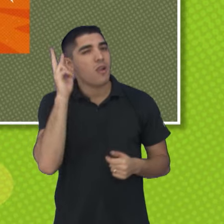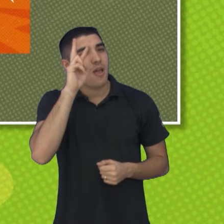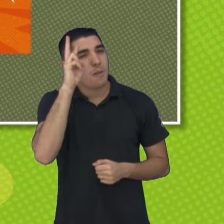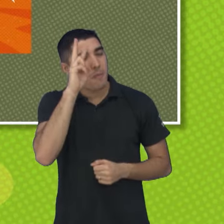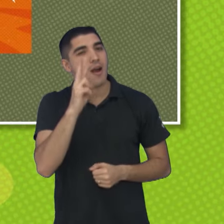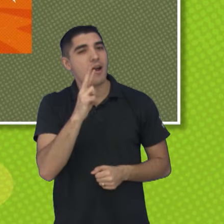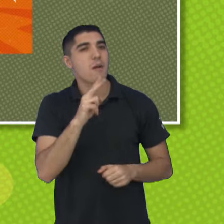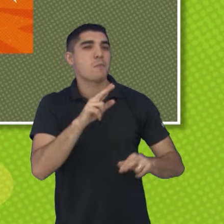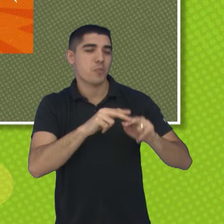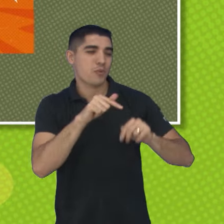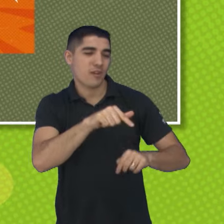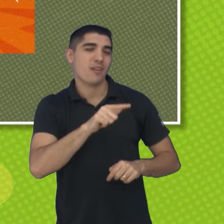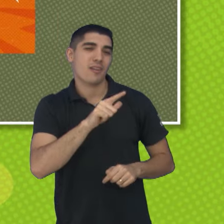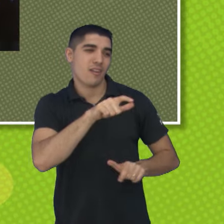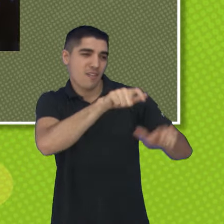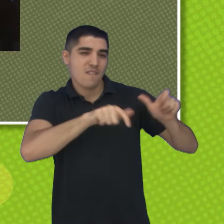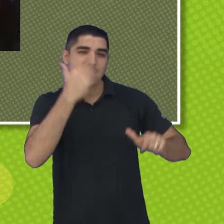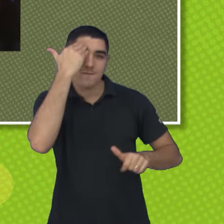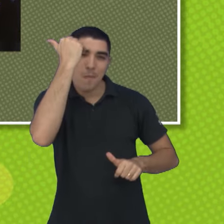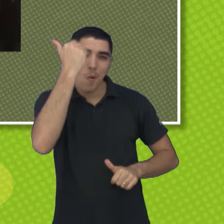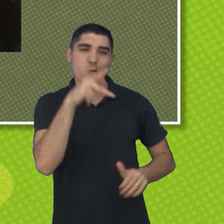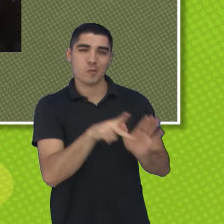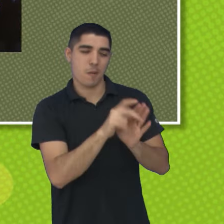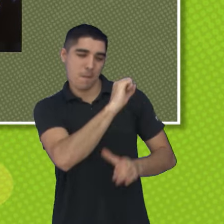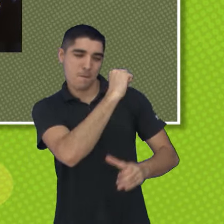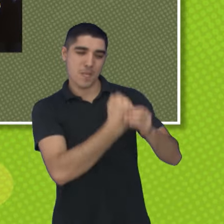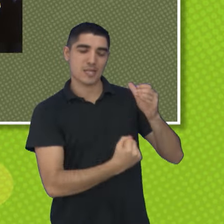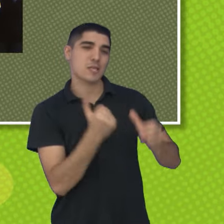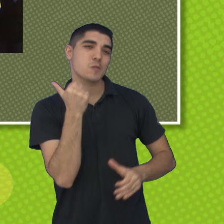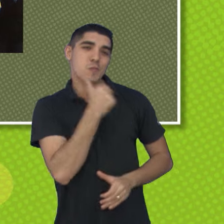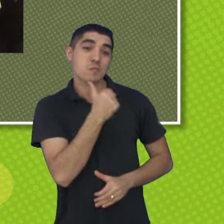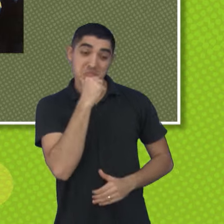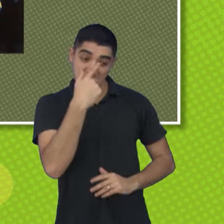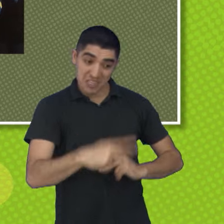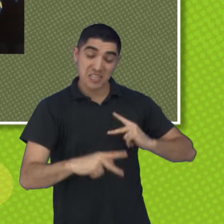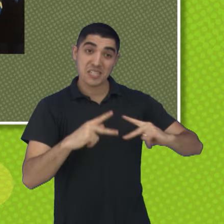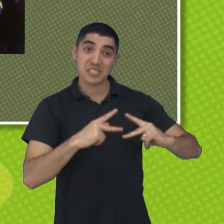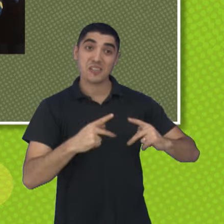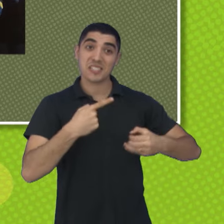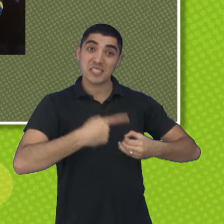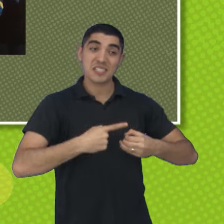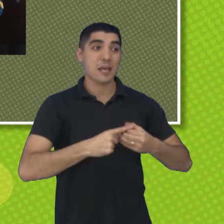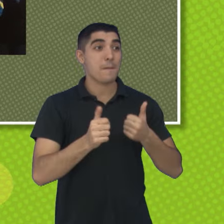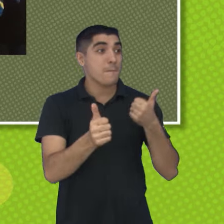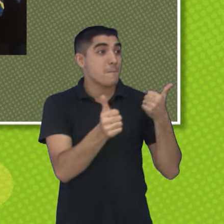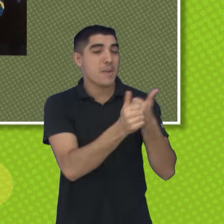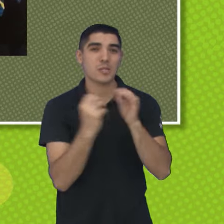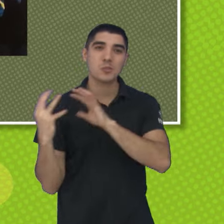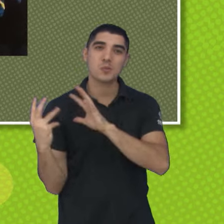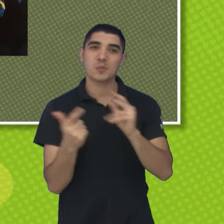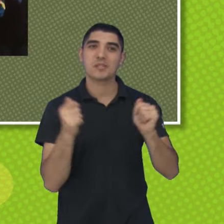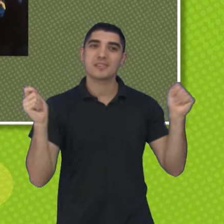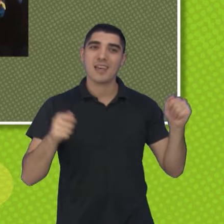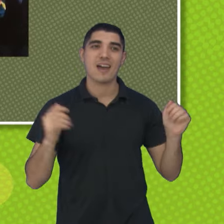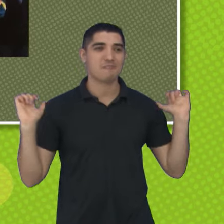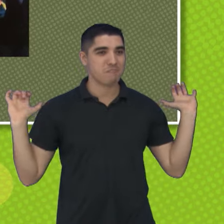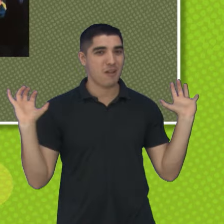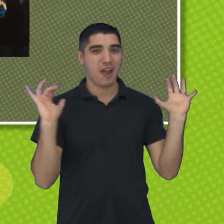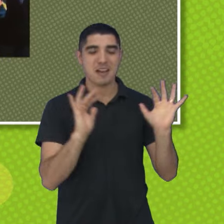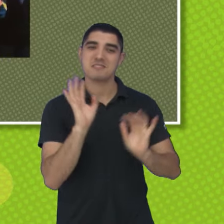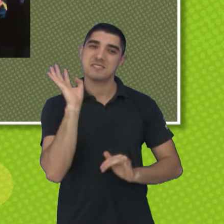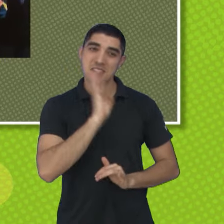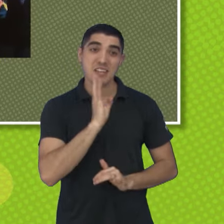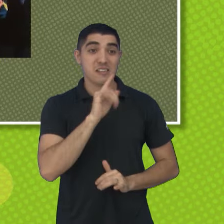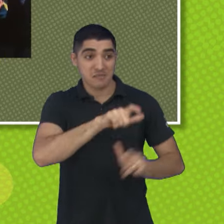essas estrelas do basquete e aqui em São José dos Campos, próximo de todos. Muito bacana essa iniciativa, quem